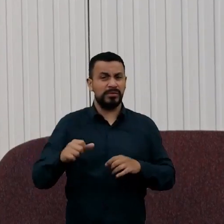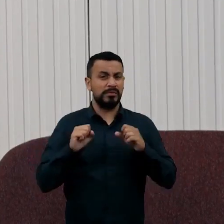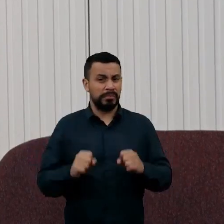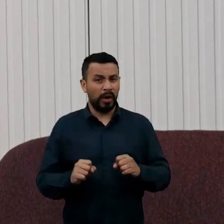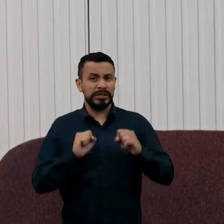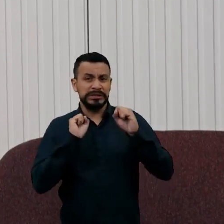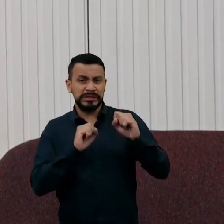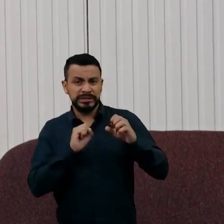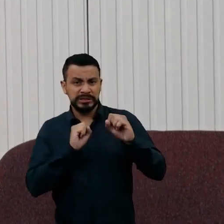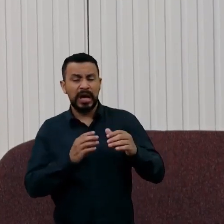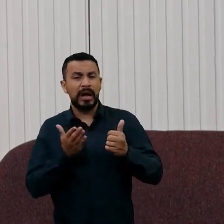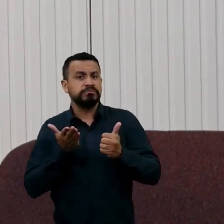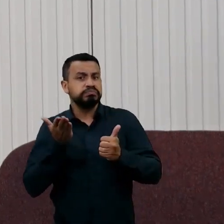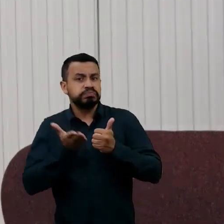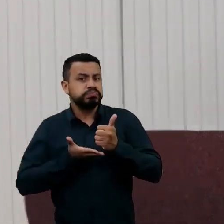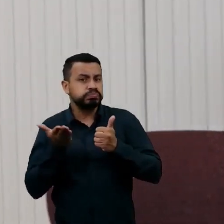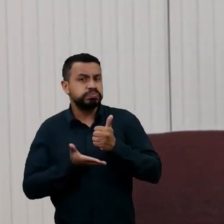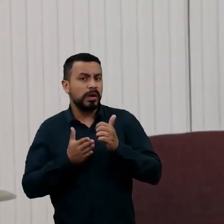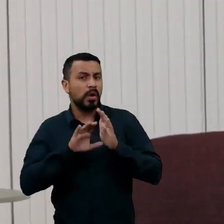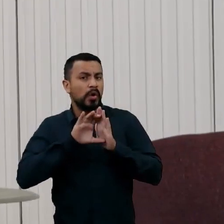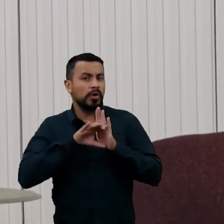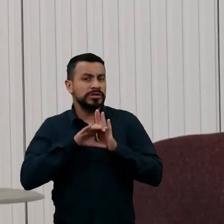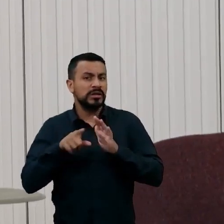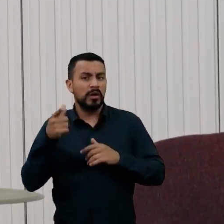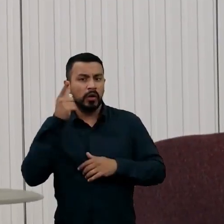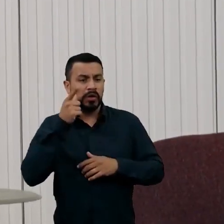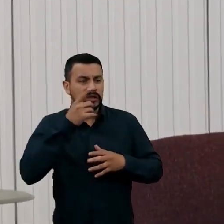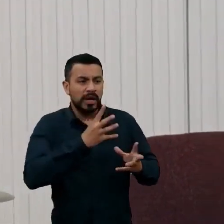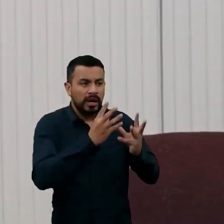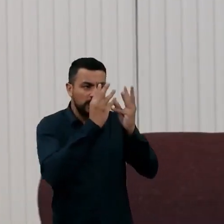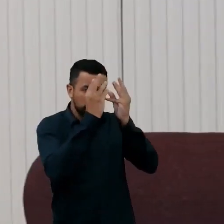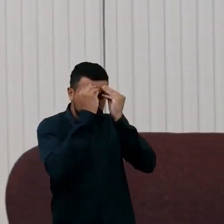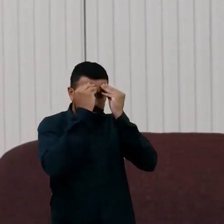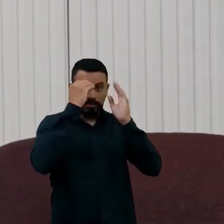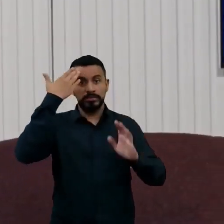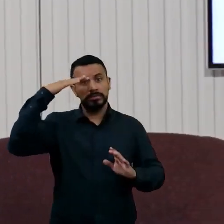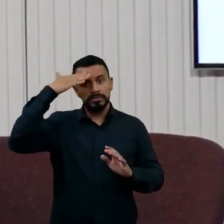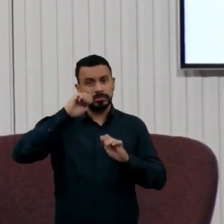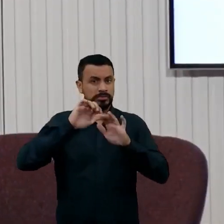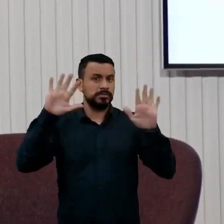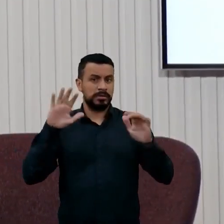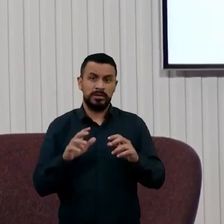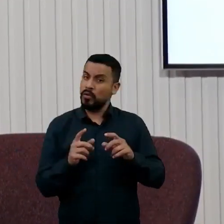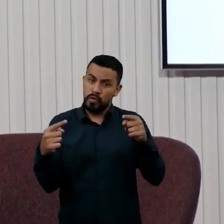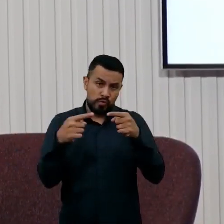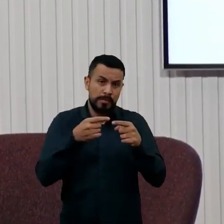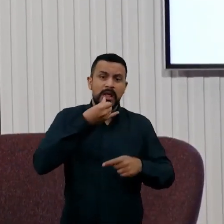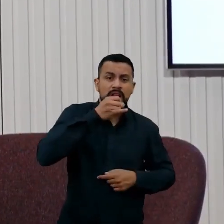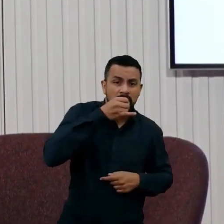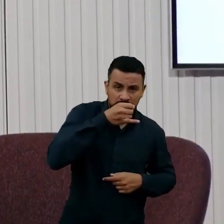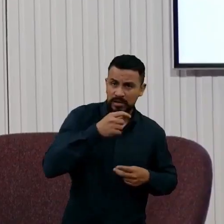antes para que a criança absorva organicamente esses conceitos. A mesma coisa com a questão elétrica, mecânica.